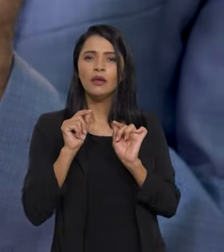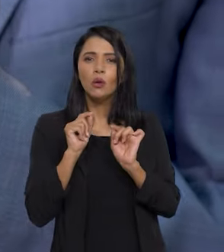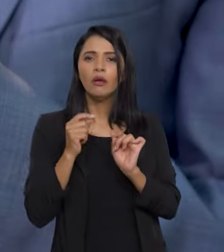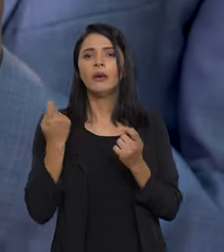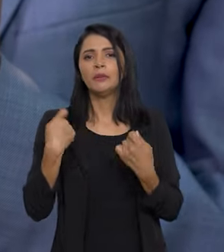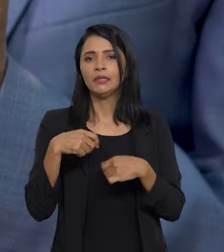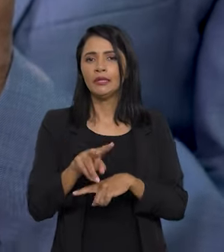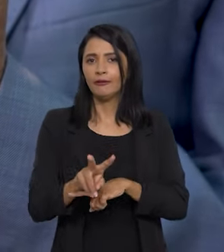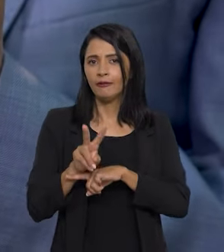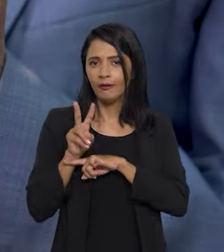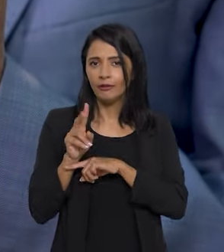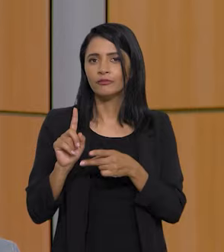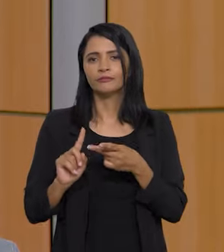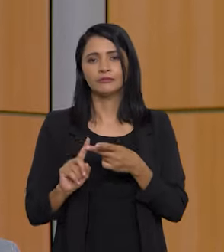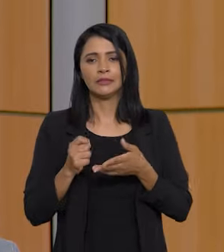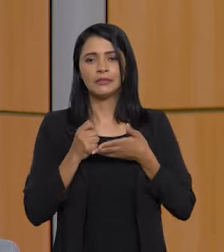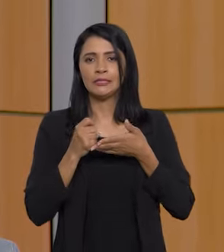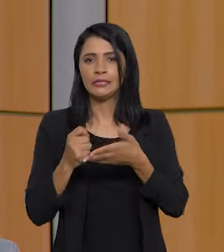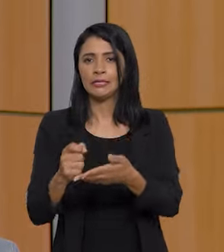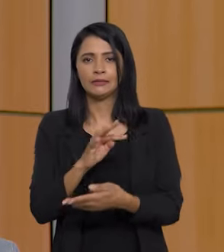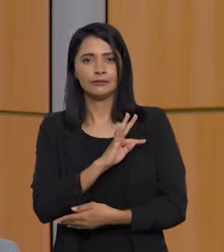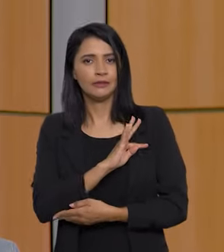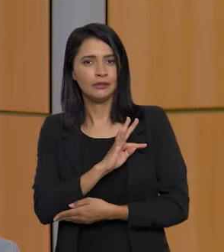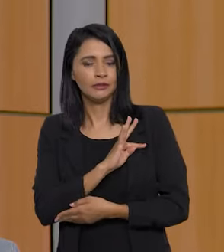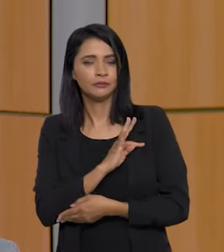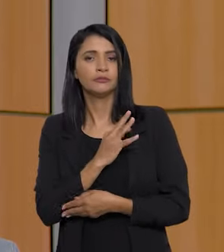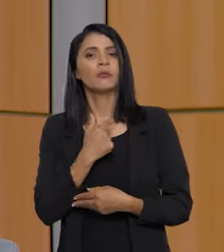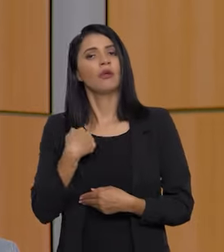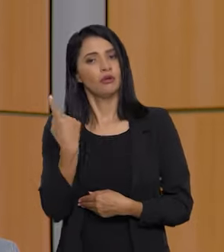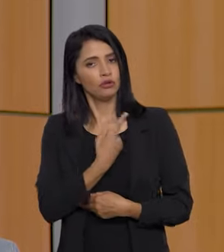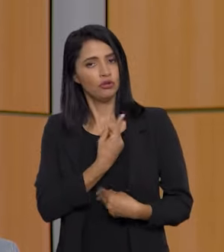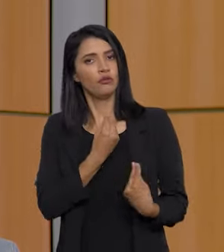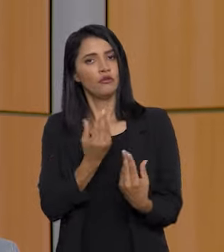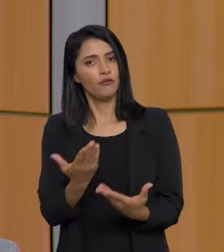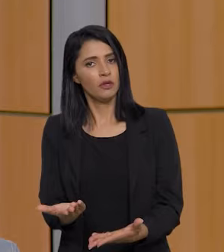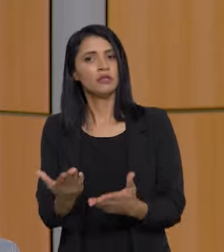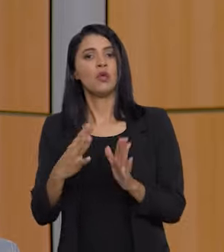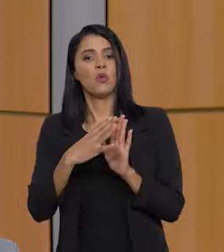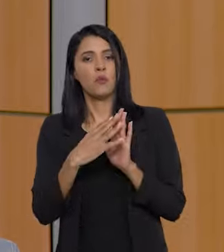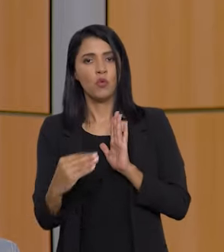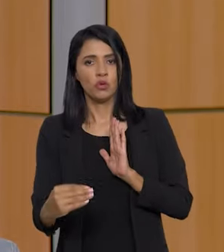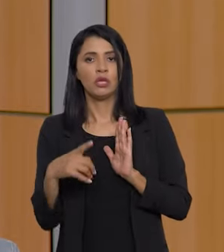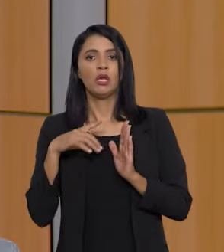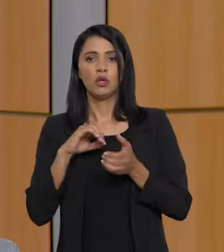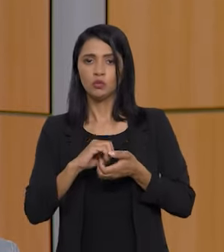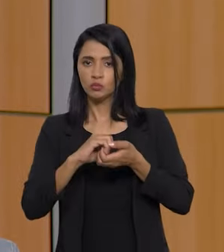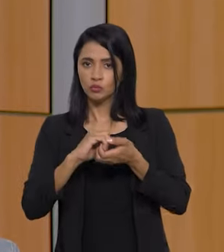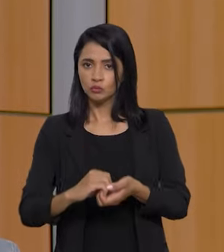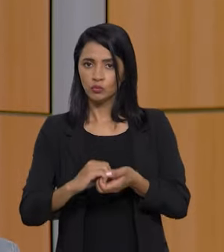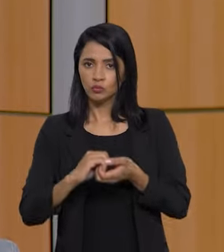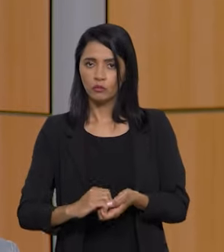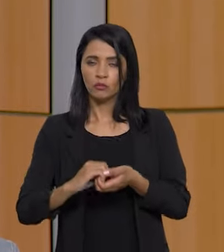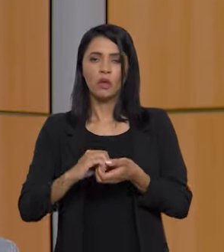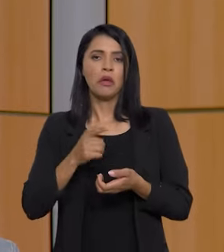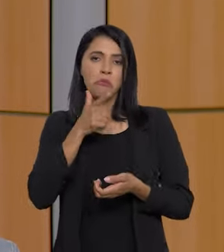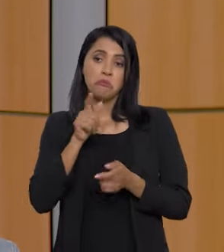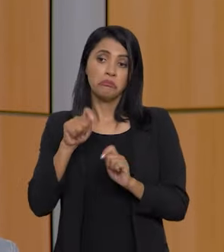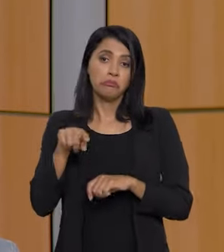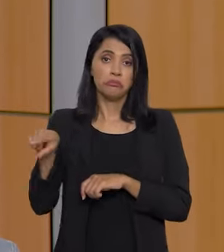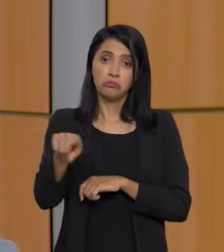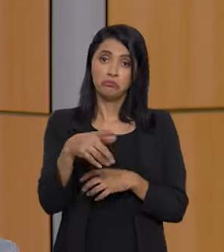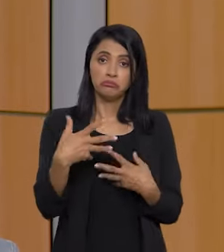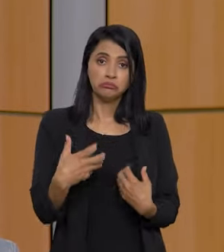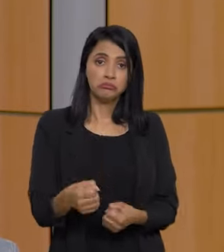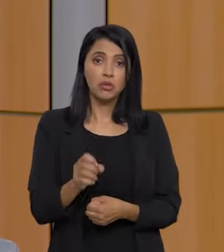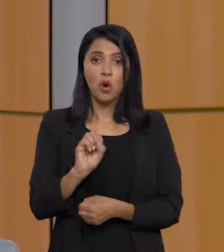assistência técnica, nós vamos oferecer um modelo cooperativado, claro, eles podem aceitar ou não,